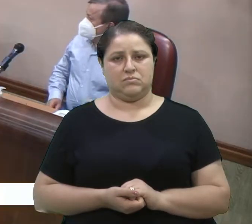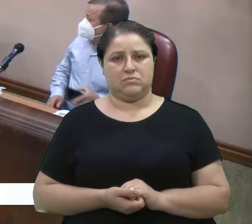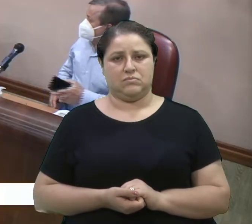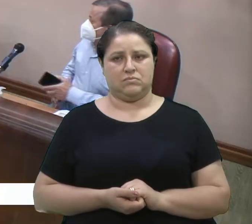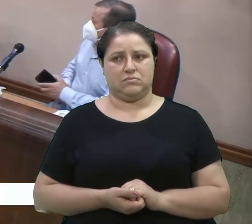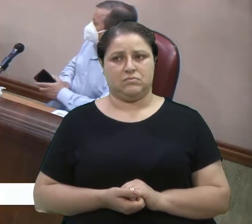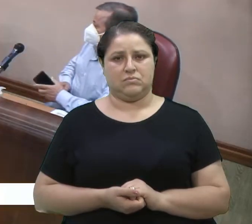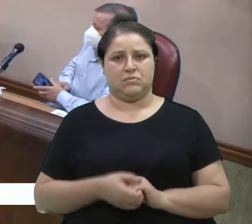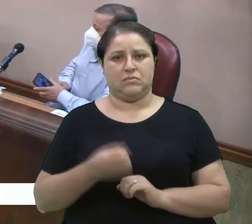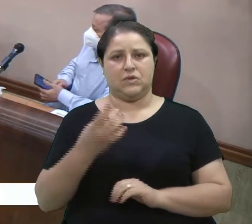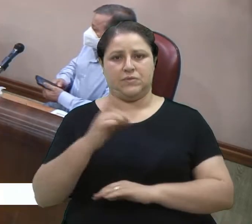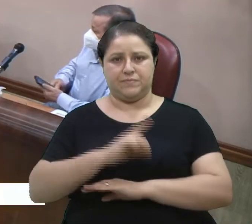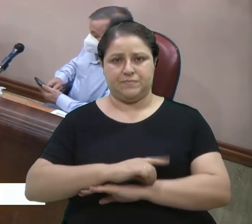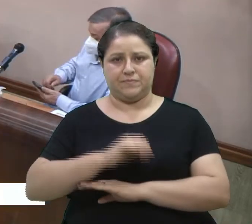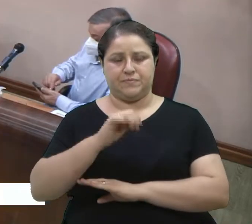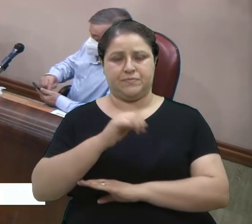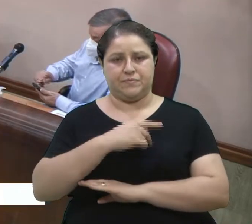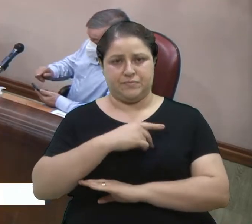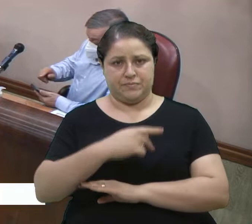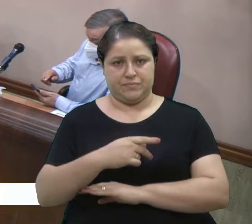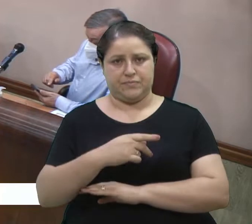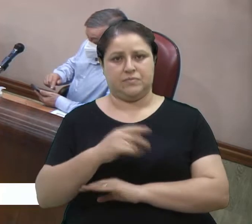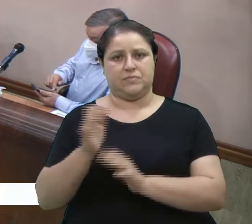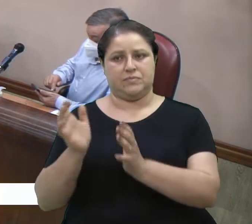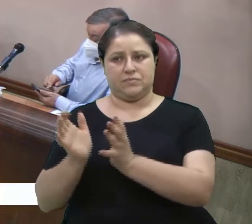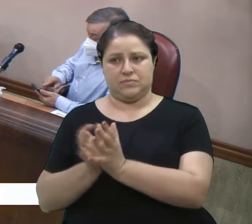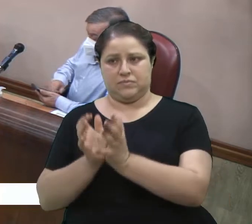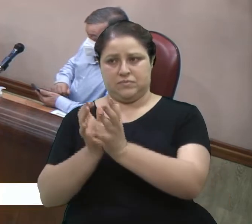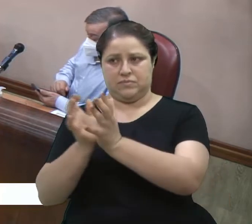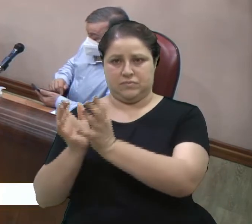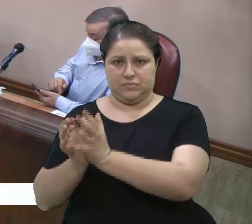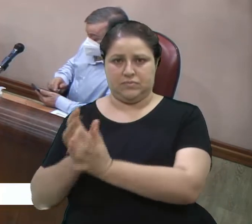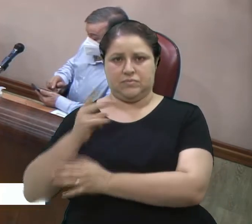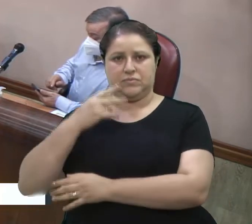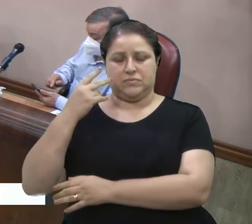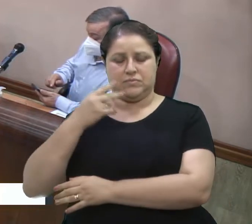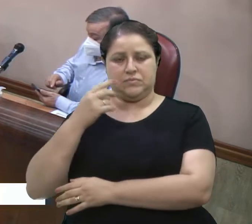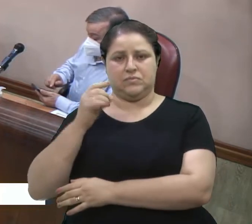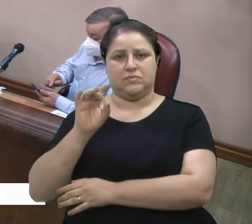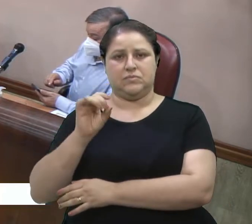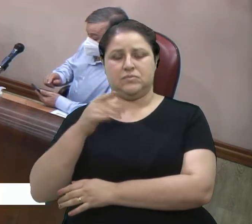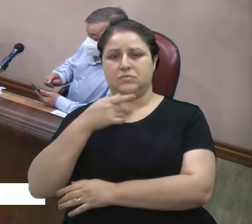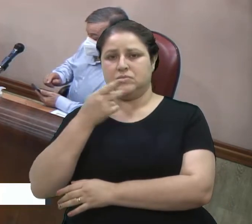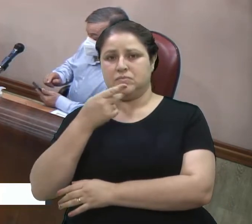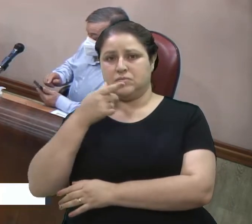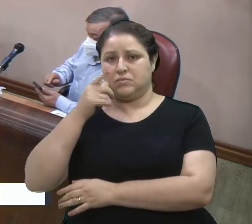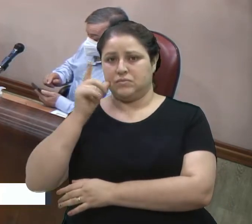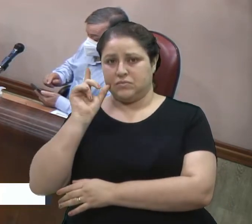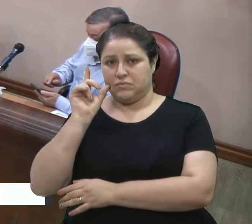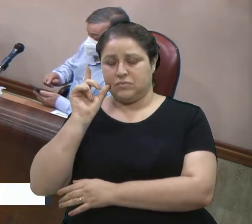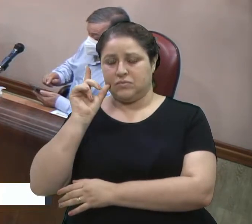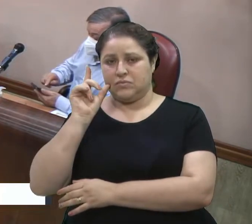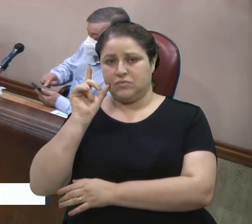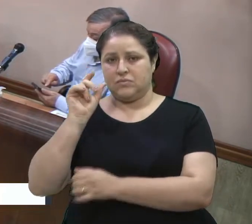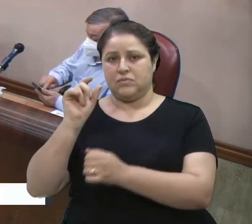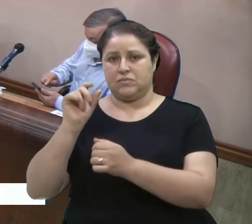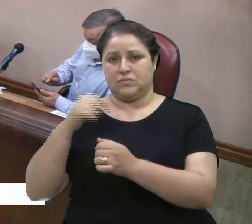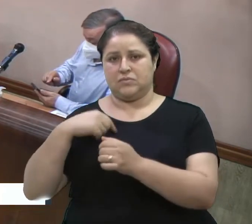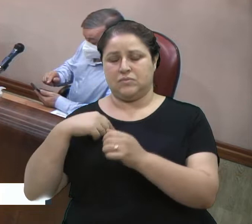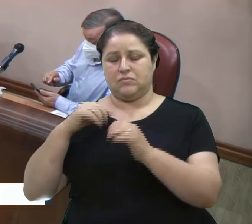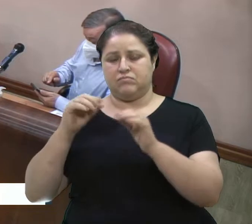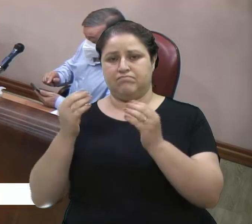Bom dia, presidente. Bom dia, nobres colegas, vereadores. Só comentar, ontem, que a gente botou na página nossa,